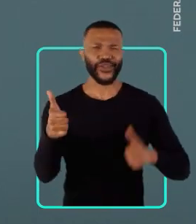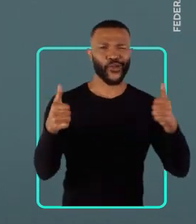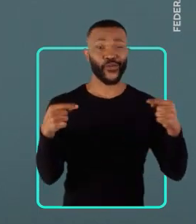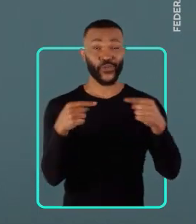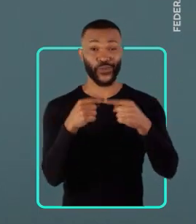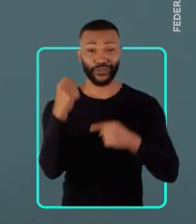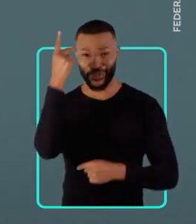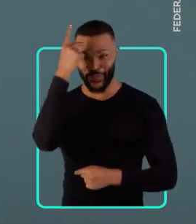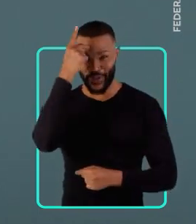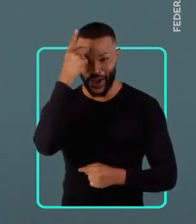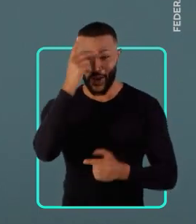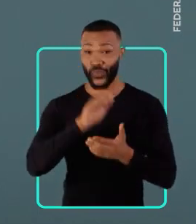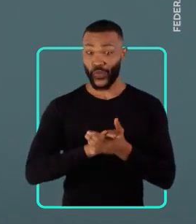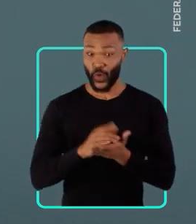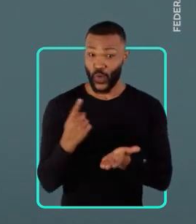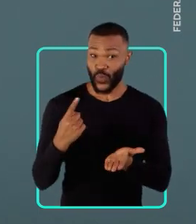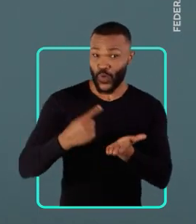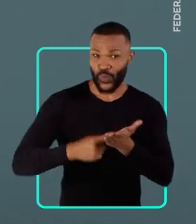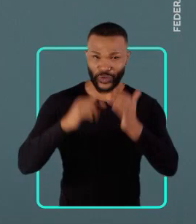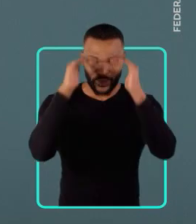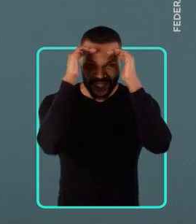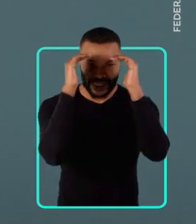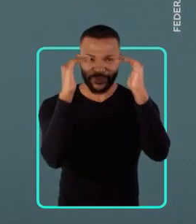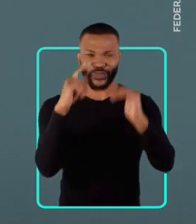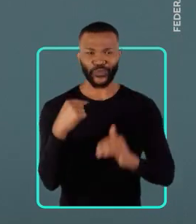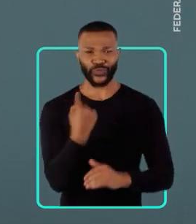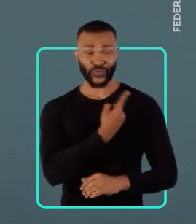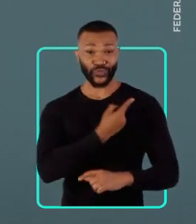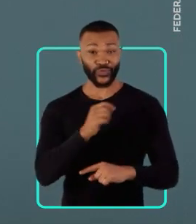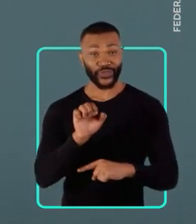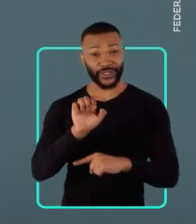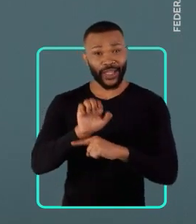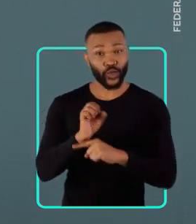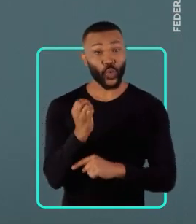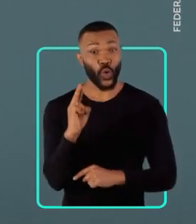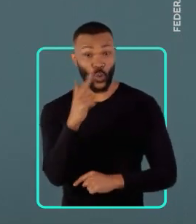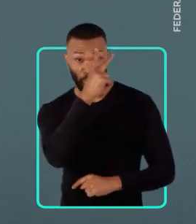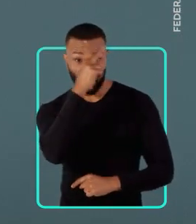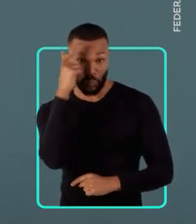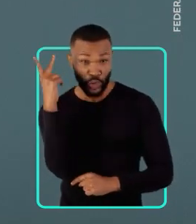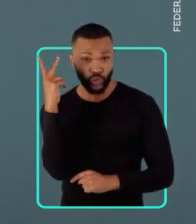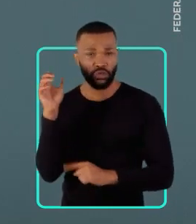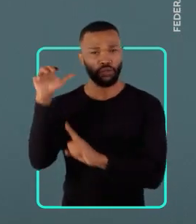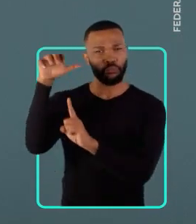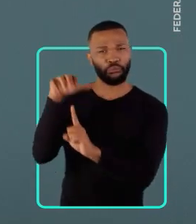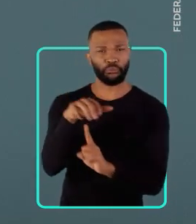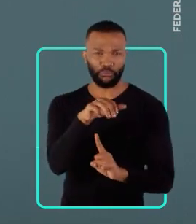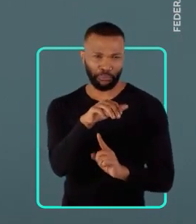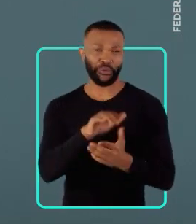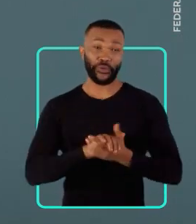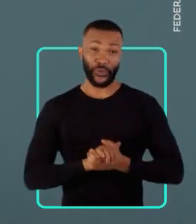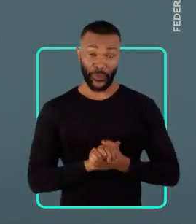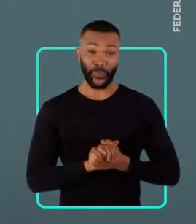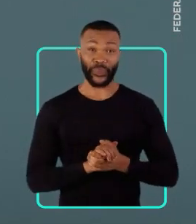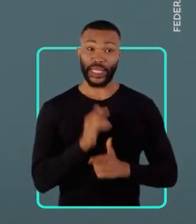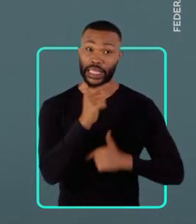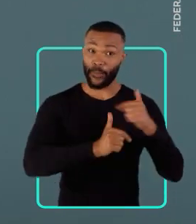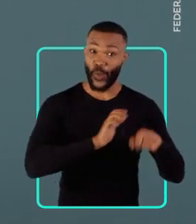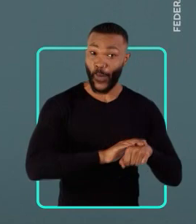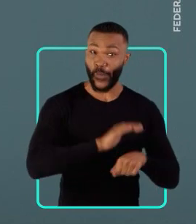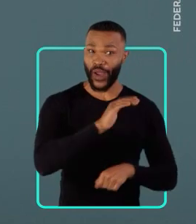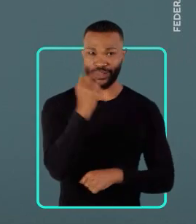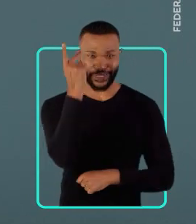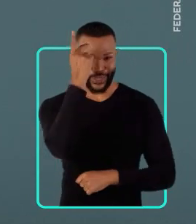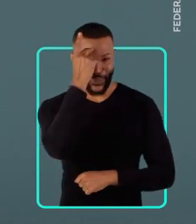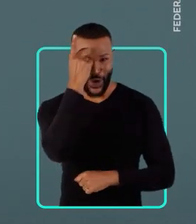Paulo. Quem tem compromisso e respeito por nosso Estado ou que caiu por aqui de paraquedas. O que mais trabalhou por